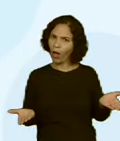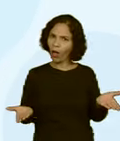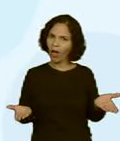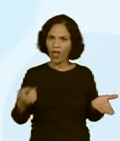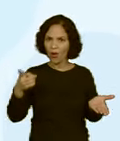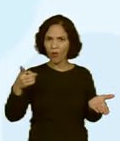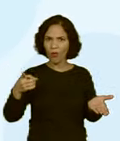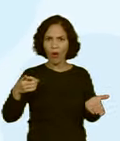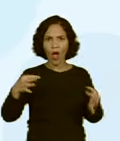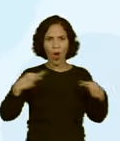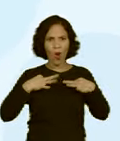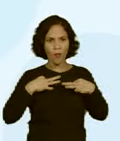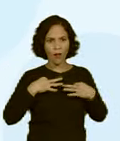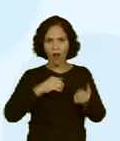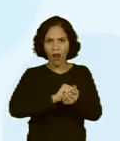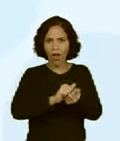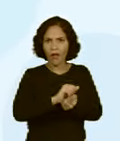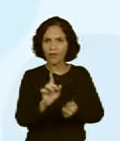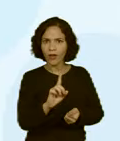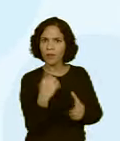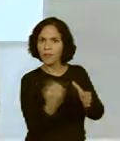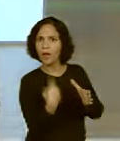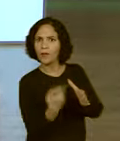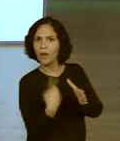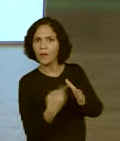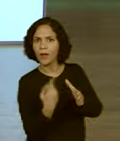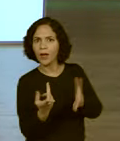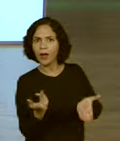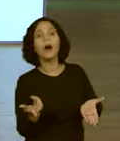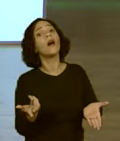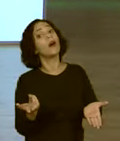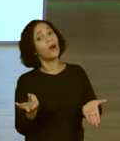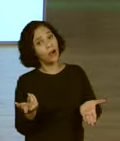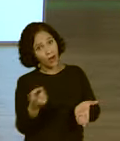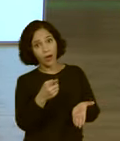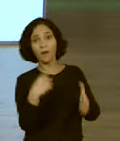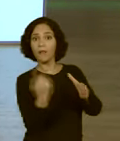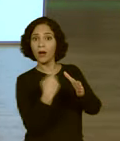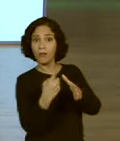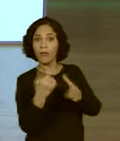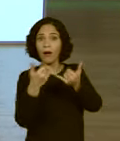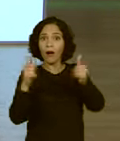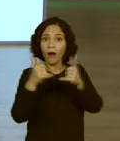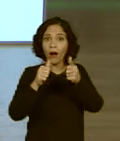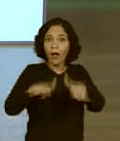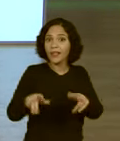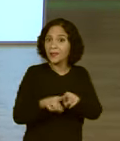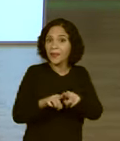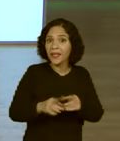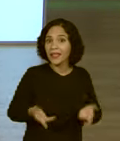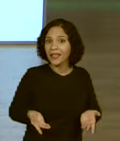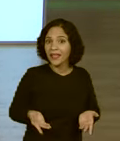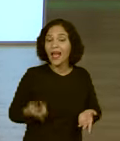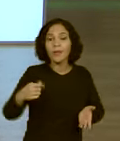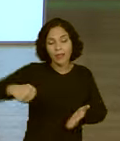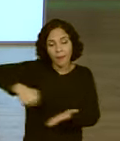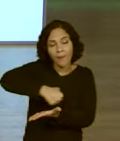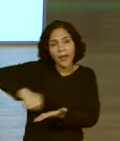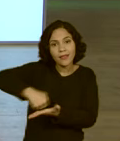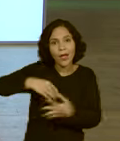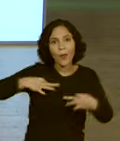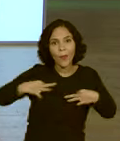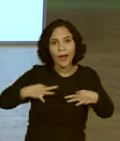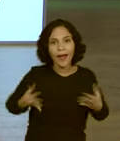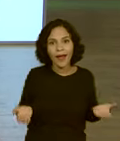você não lava a roupa? Não usa a máquina de lavar? É verdade, nossa. A máquina de lavar não gasta energia também? Né? Não tem que passar